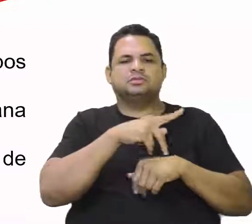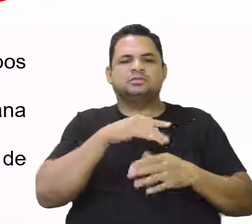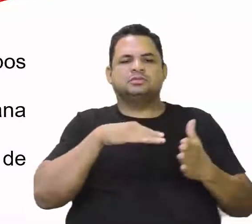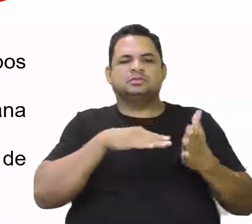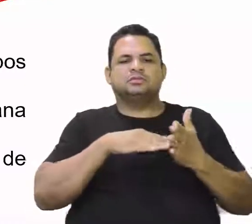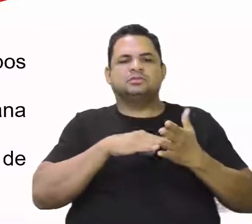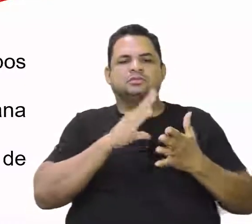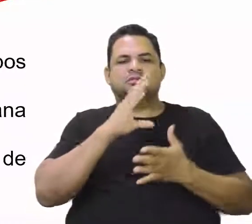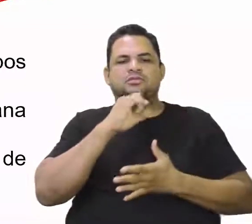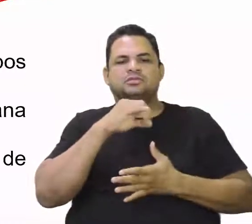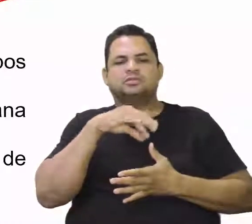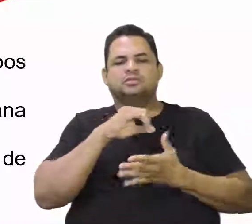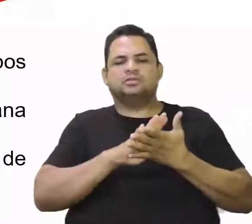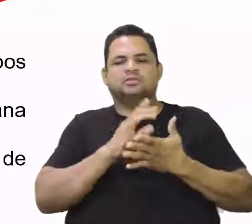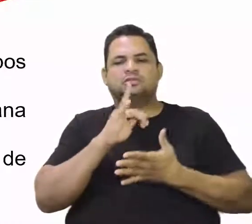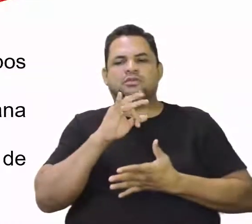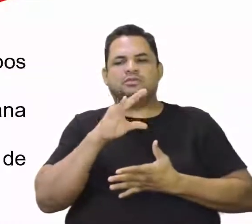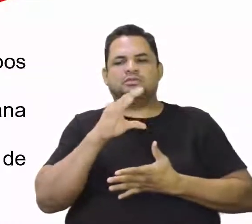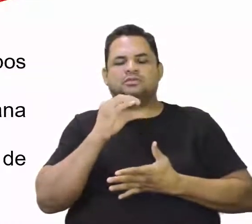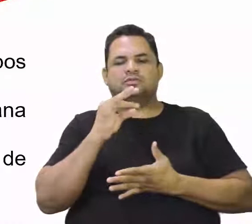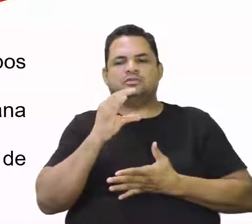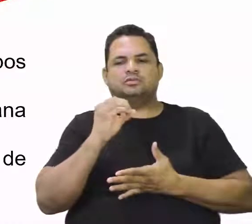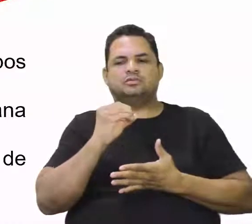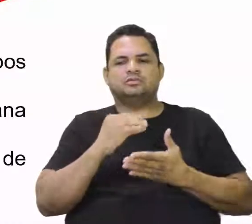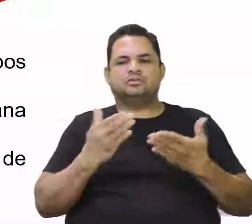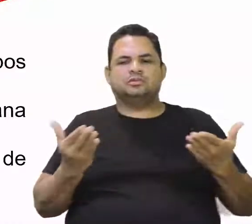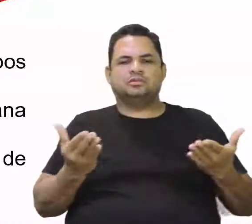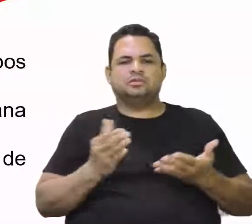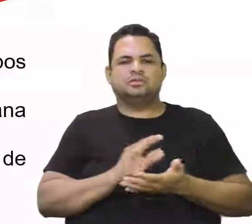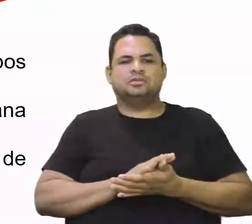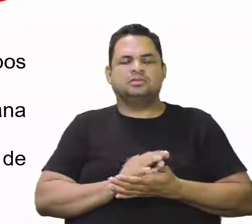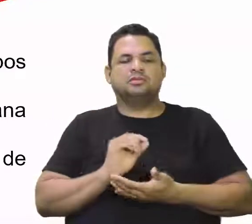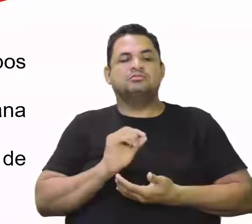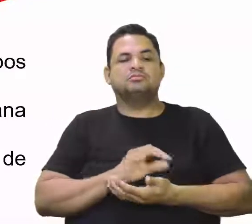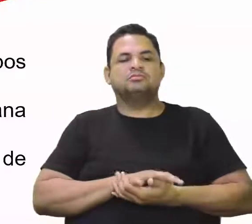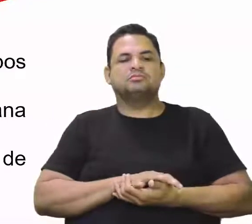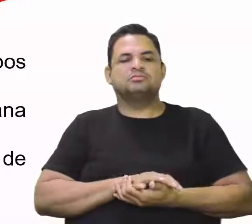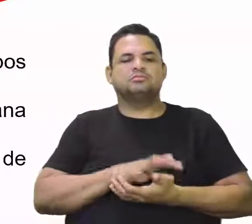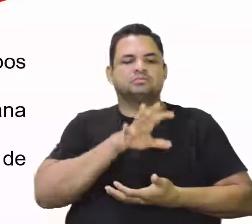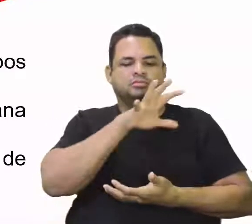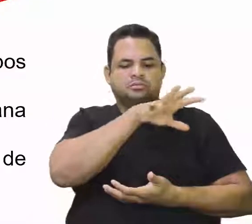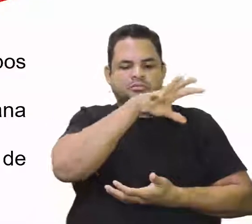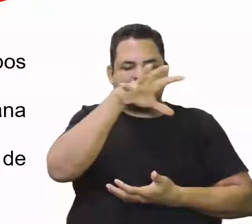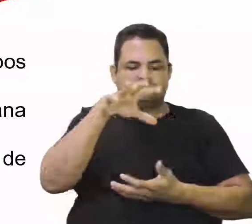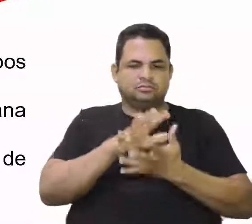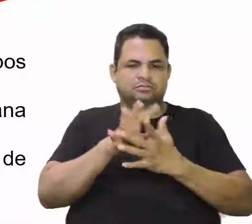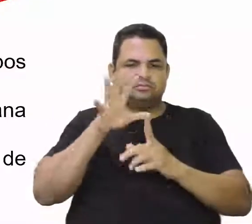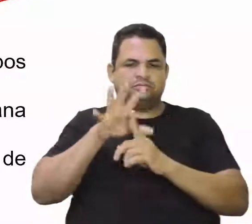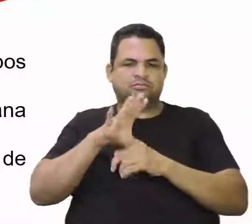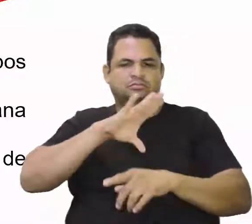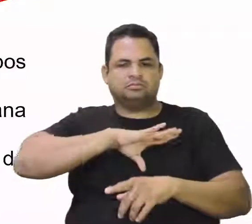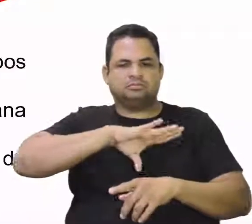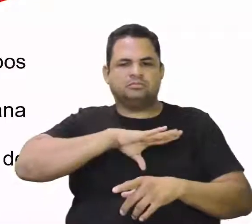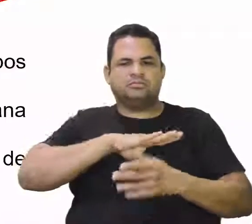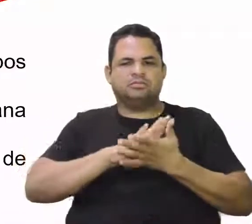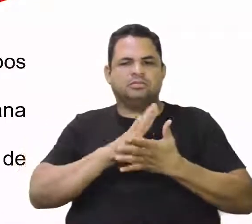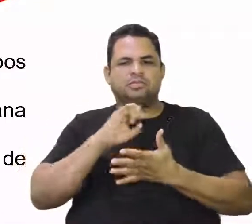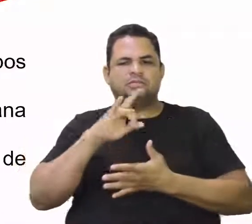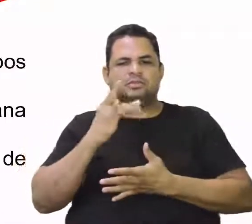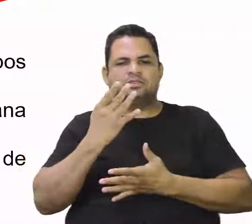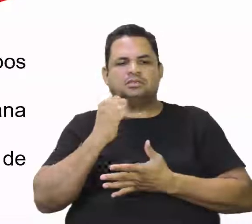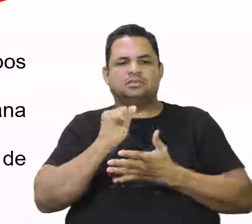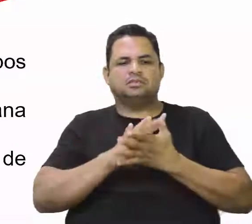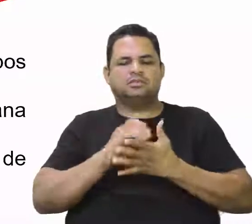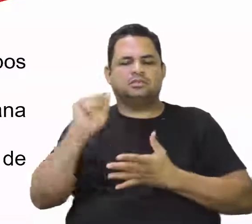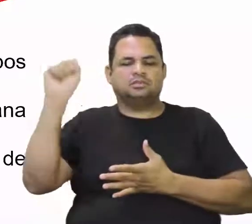atingiram o Oceano Atlântico? Ou seria a zona de influência portuguesa e castelhano na